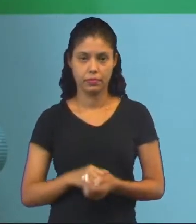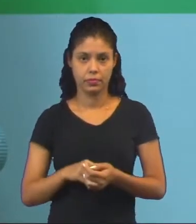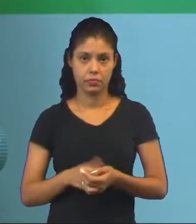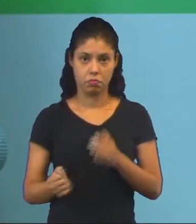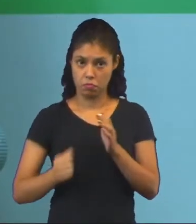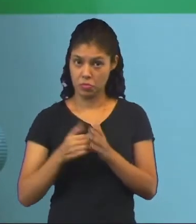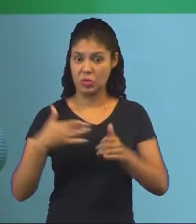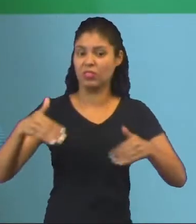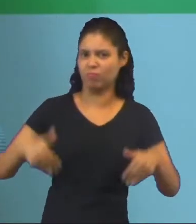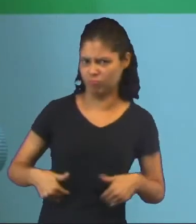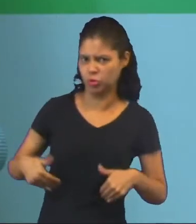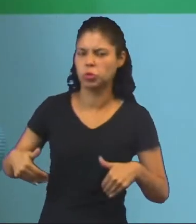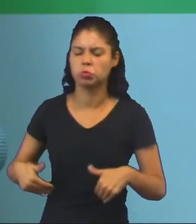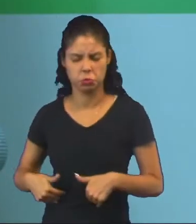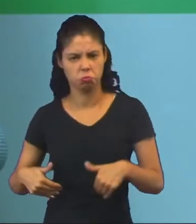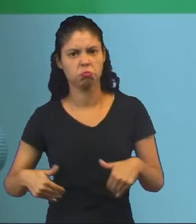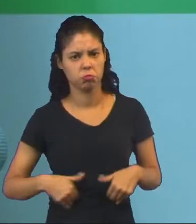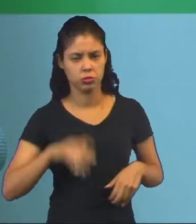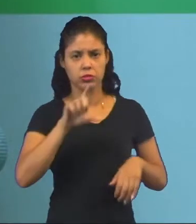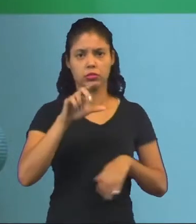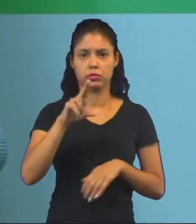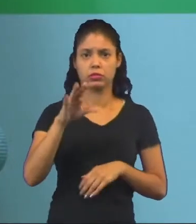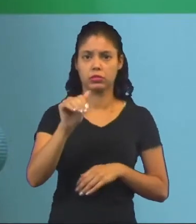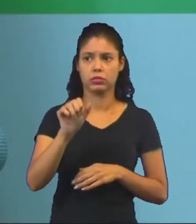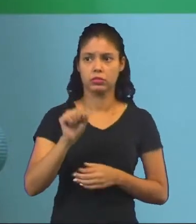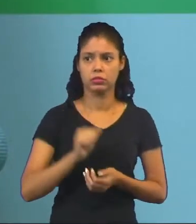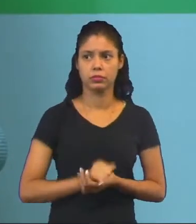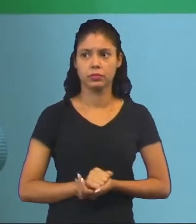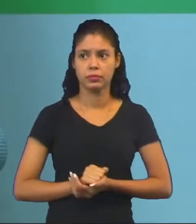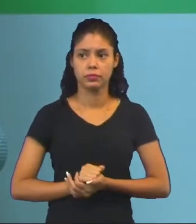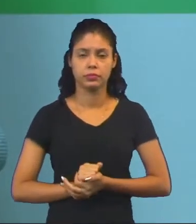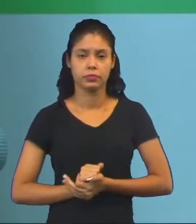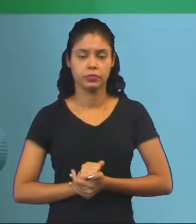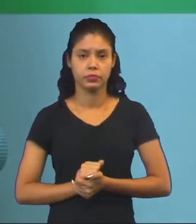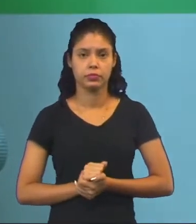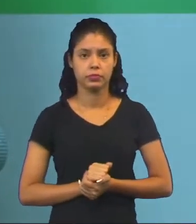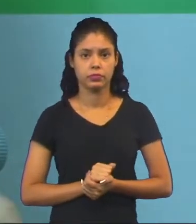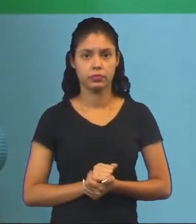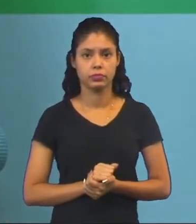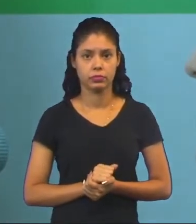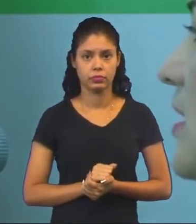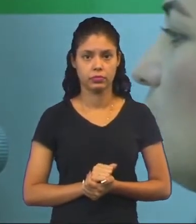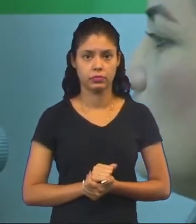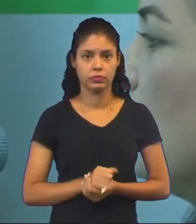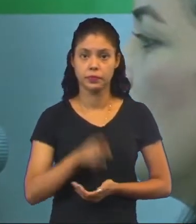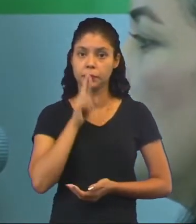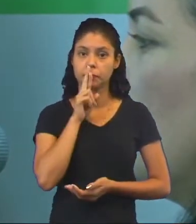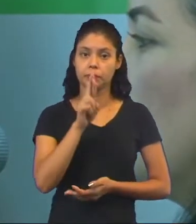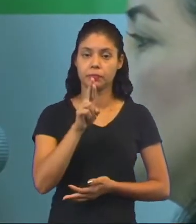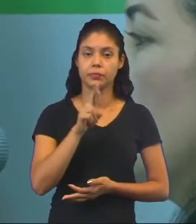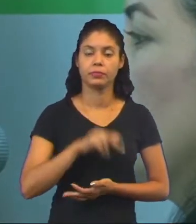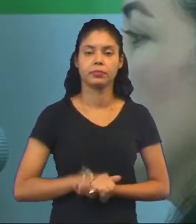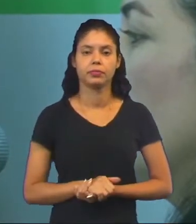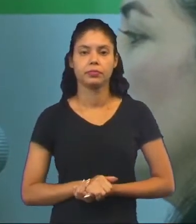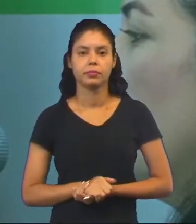Muita fome. Lucas respondeu.